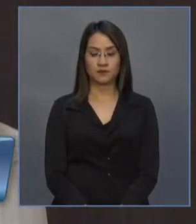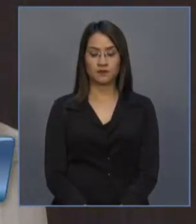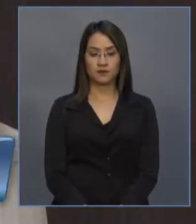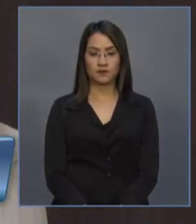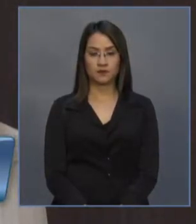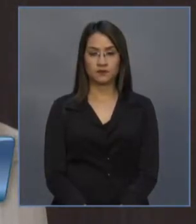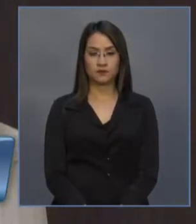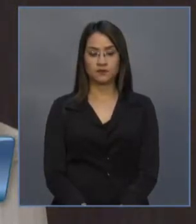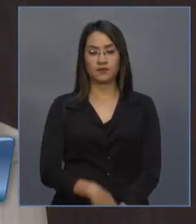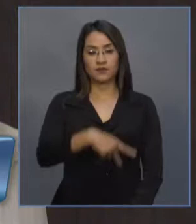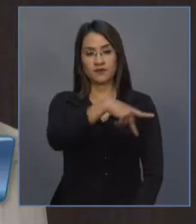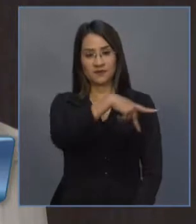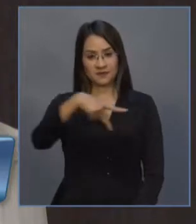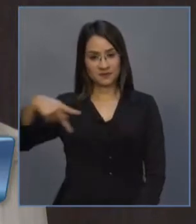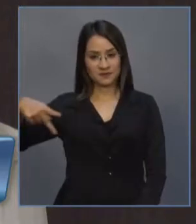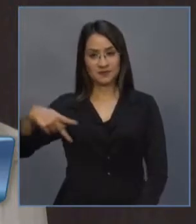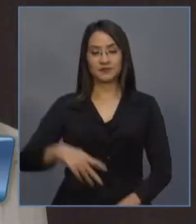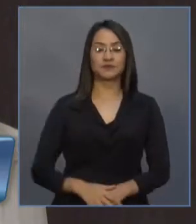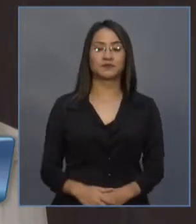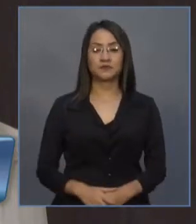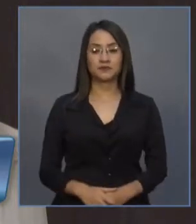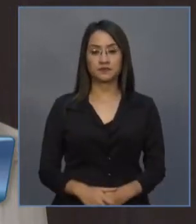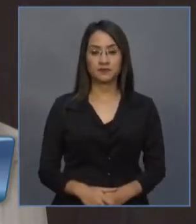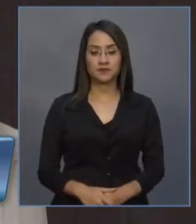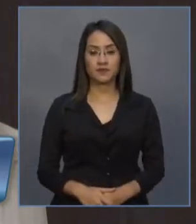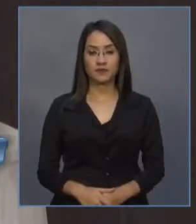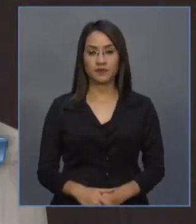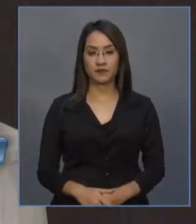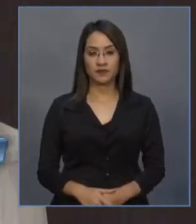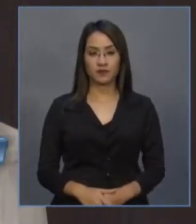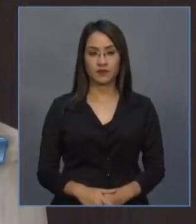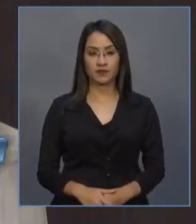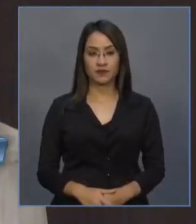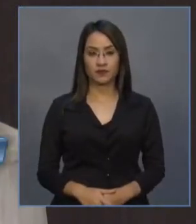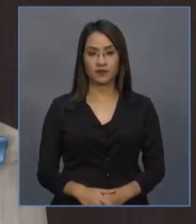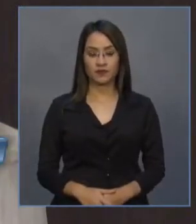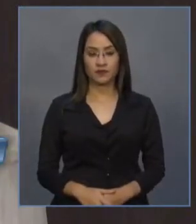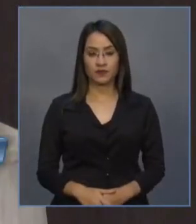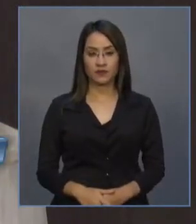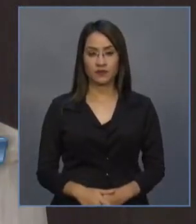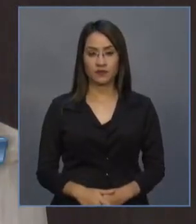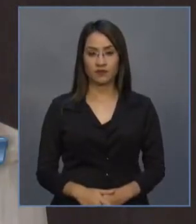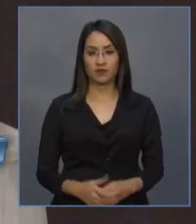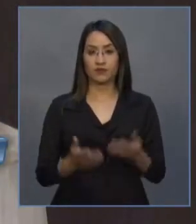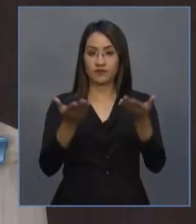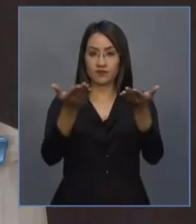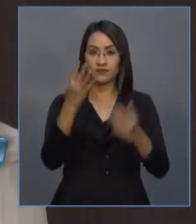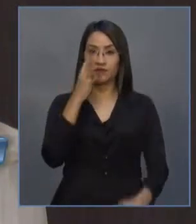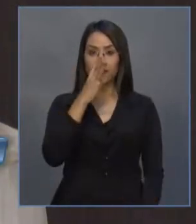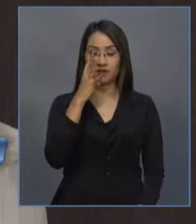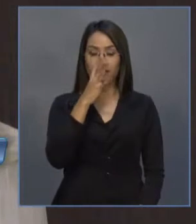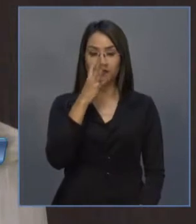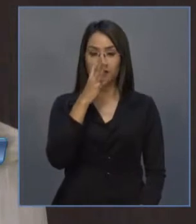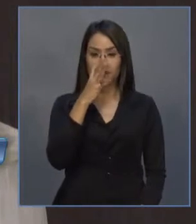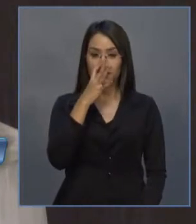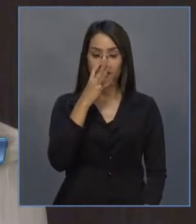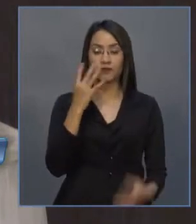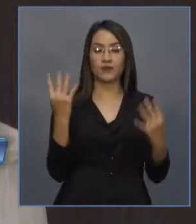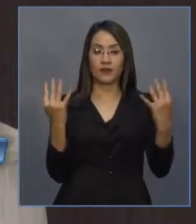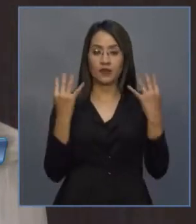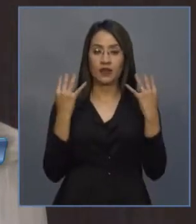Senhor presidente, trabalhadores, trabalhadoras que nos ouvem,